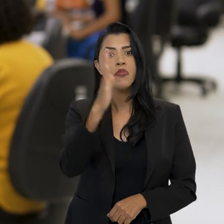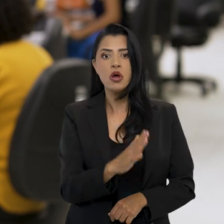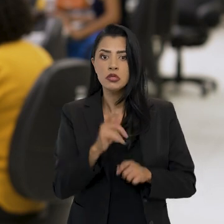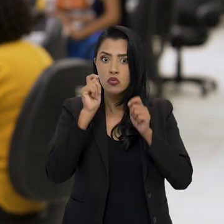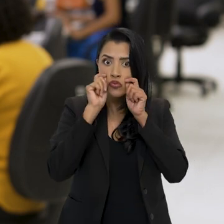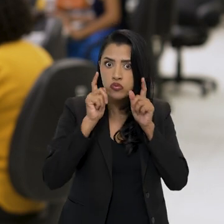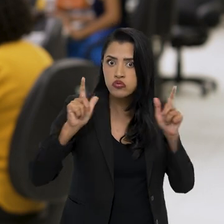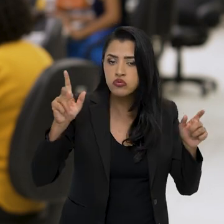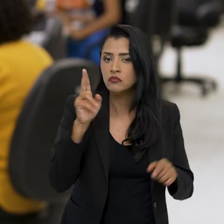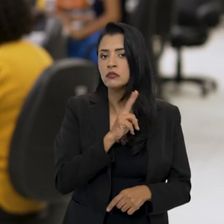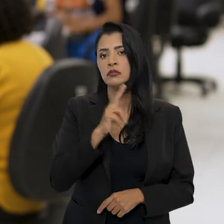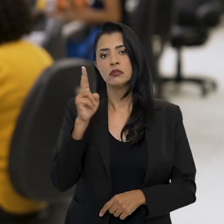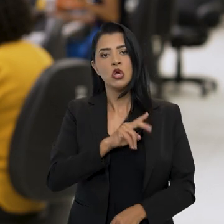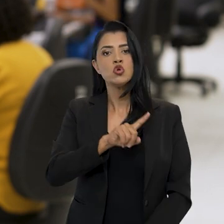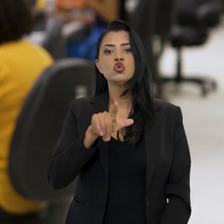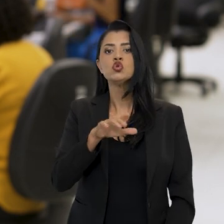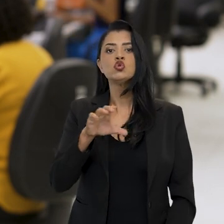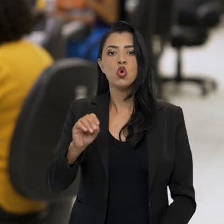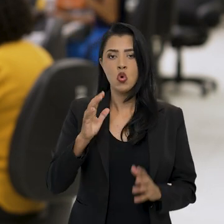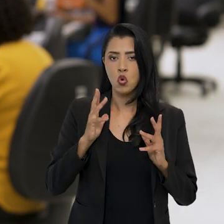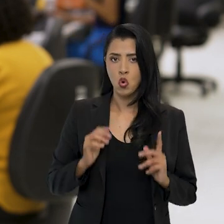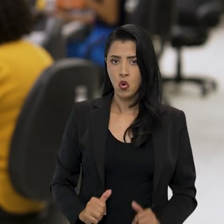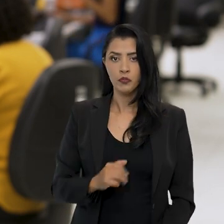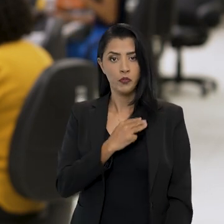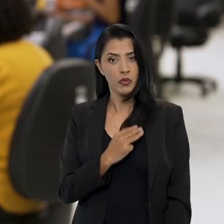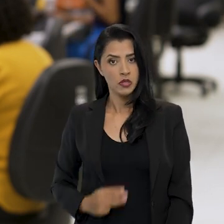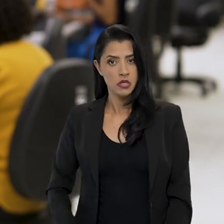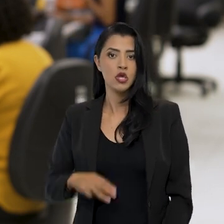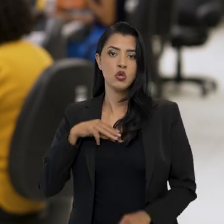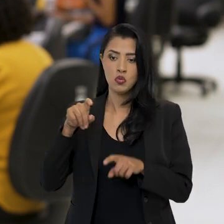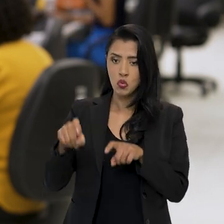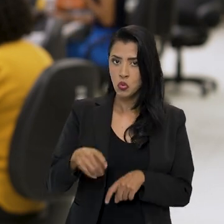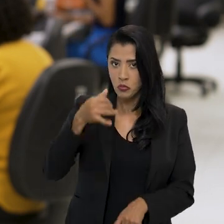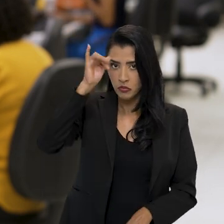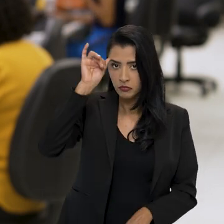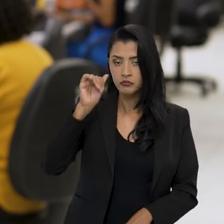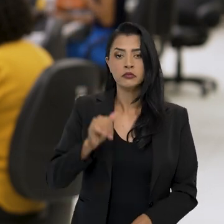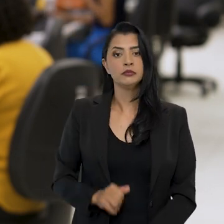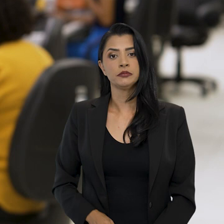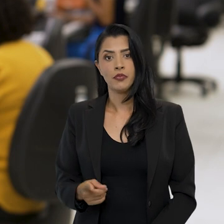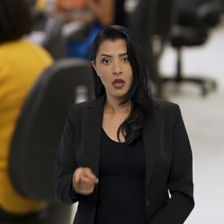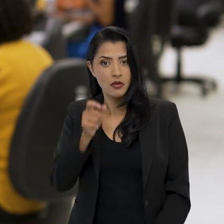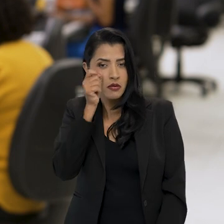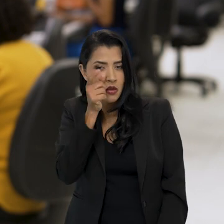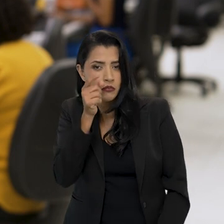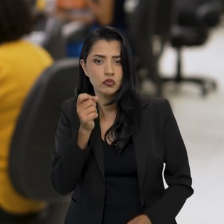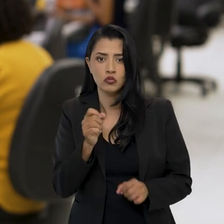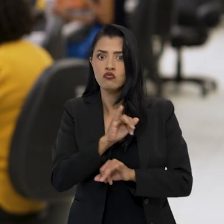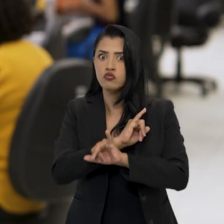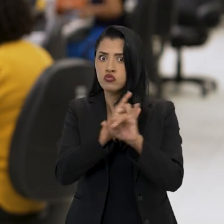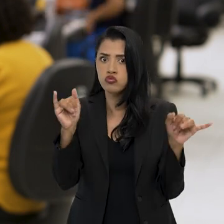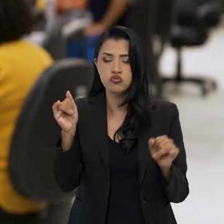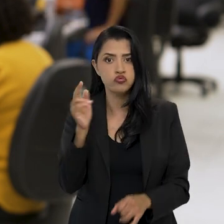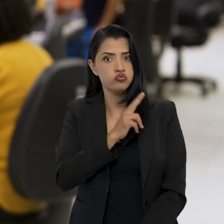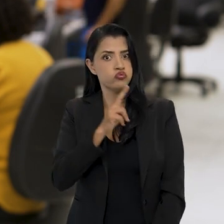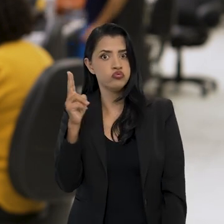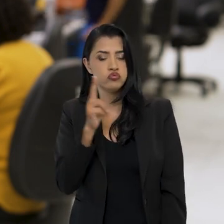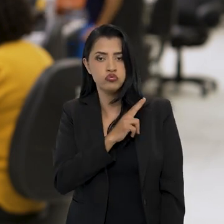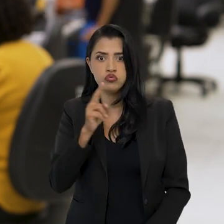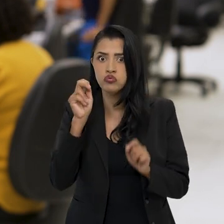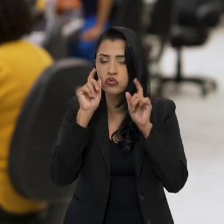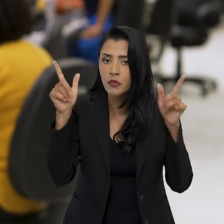leva o Brasil a decretar emergência zoosanitária. O ministro da Agricultura e Pecuária, Carlos Fávaro, declarou estado de